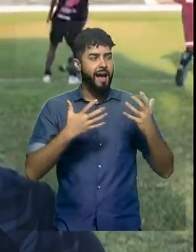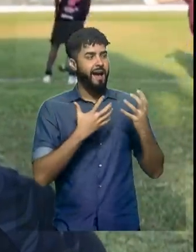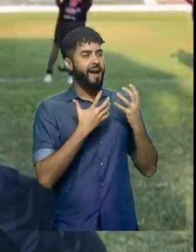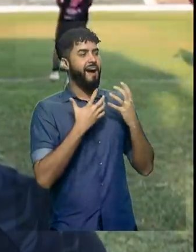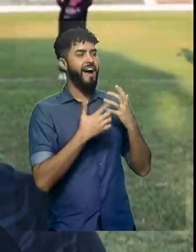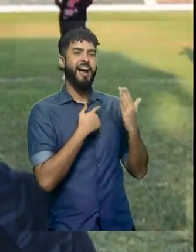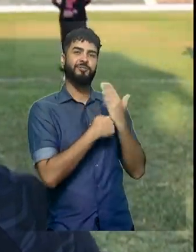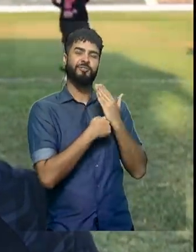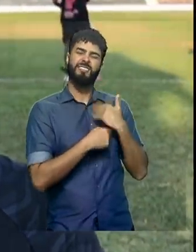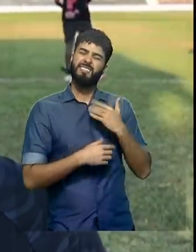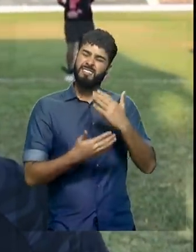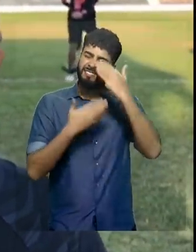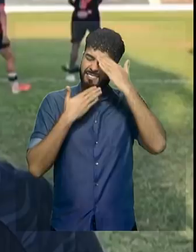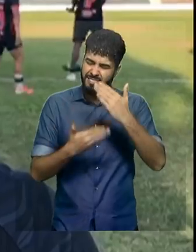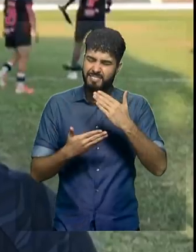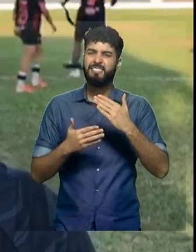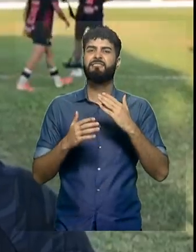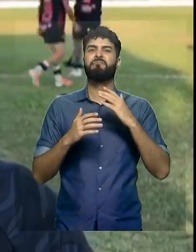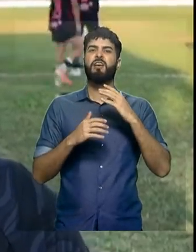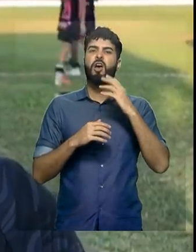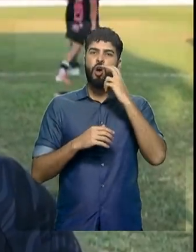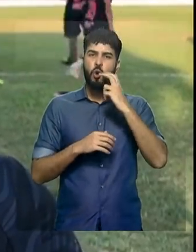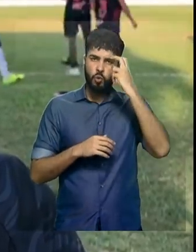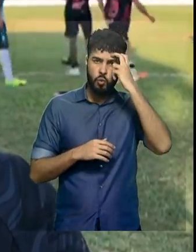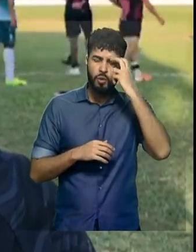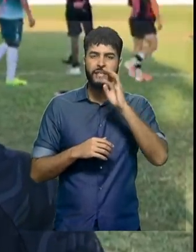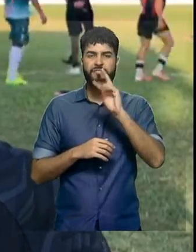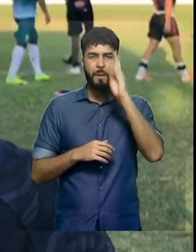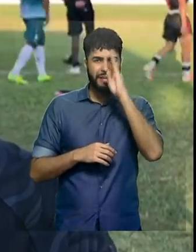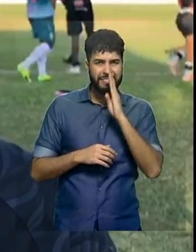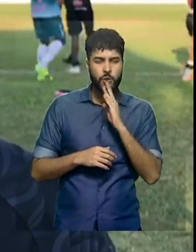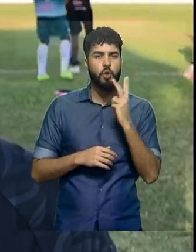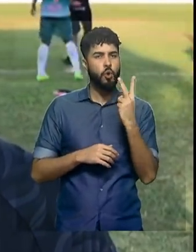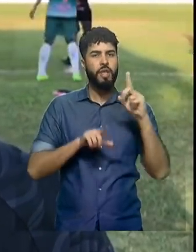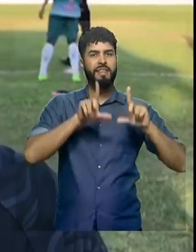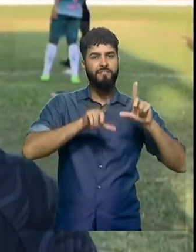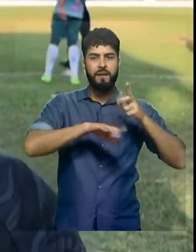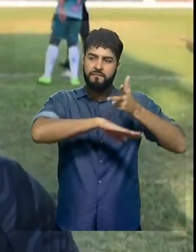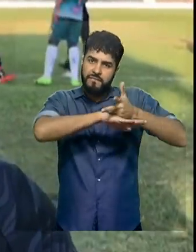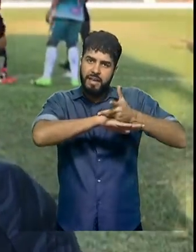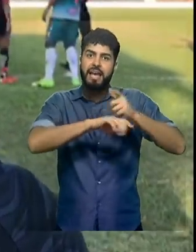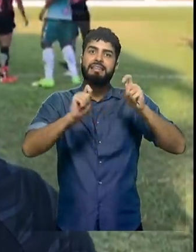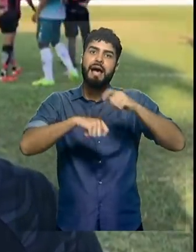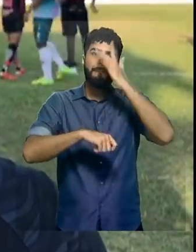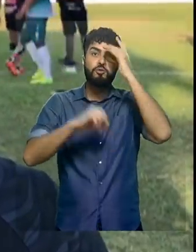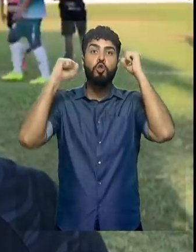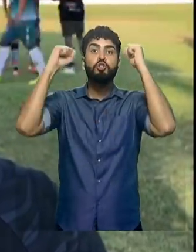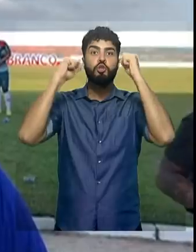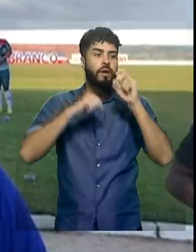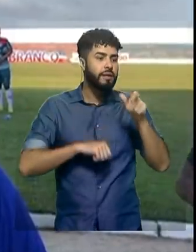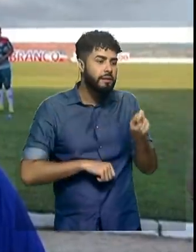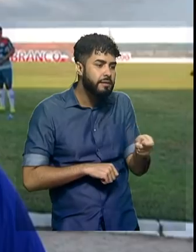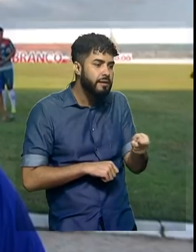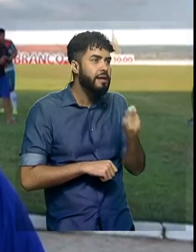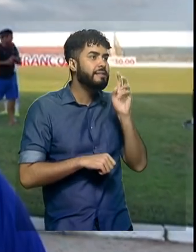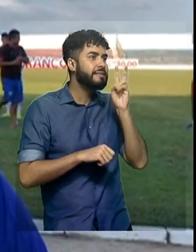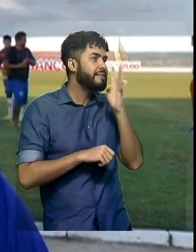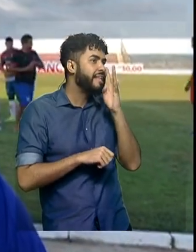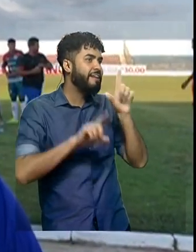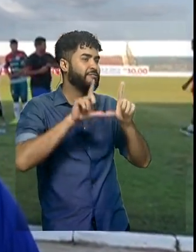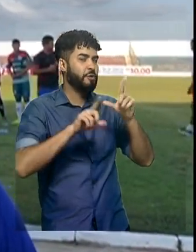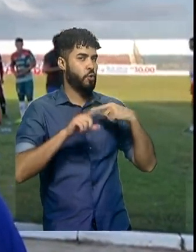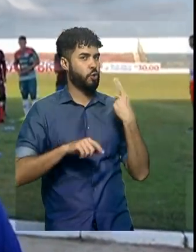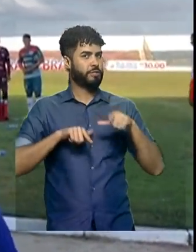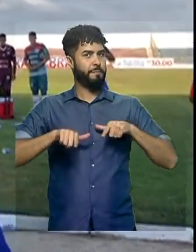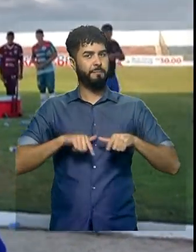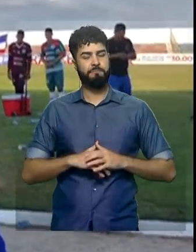parabenizar aí a cultura junto com a TV Brasil aí, dar essa oportunidade do torcedor ver o nosso trabalho. Isso é muito bom para os atletas.